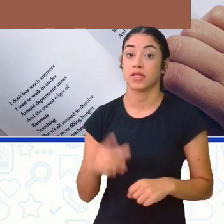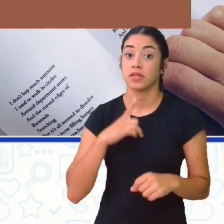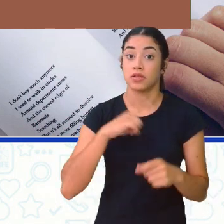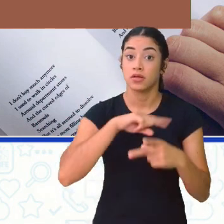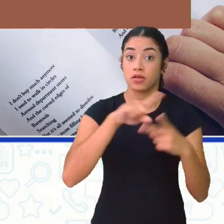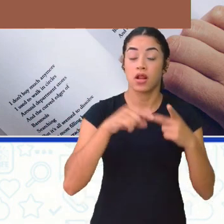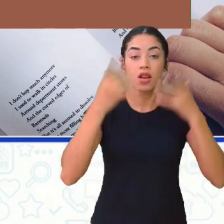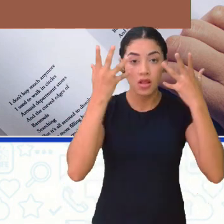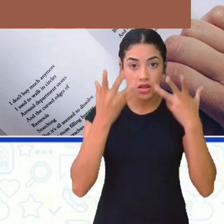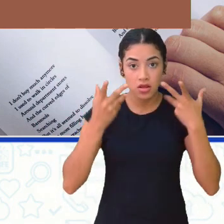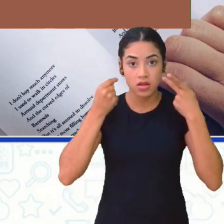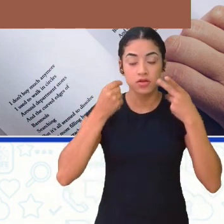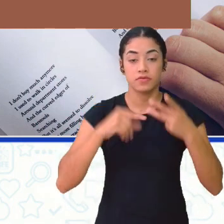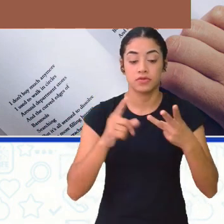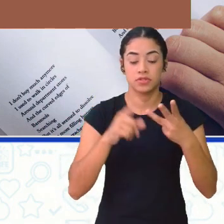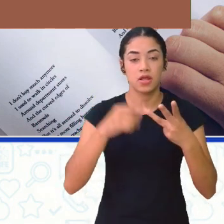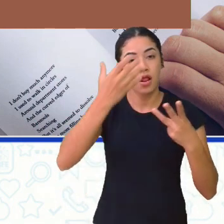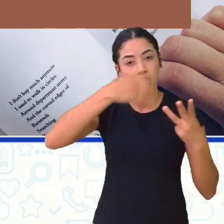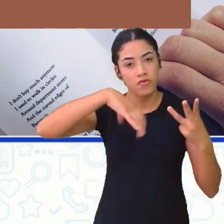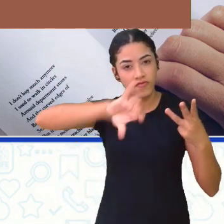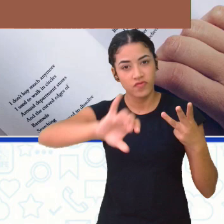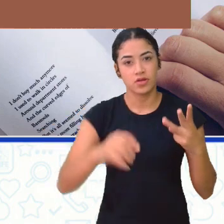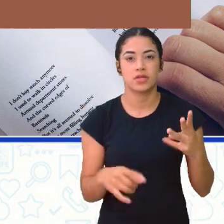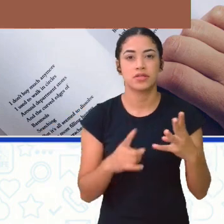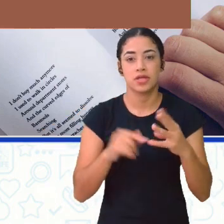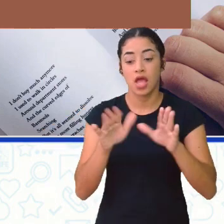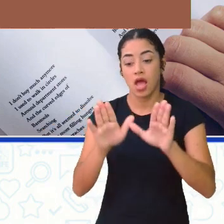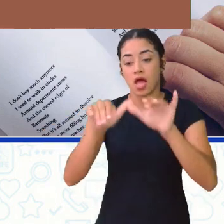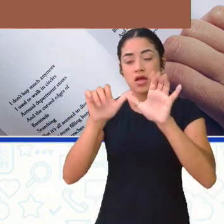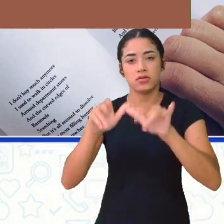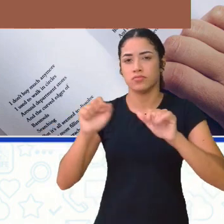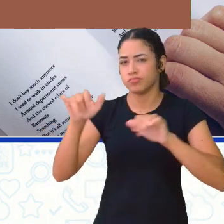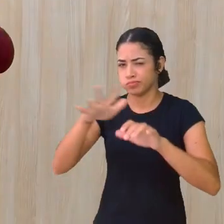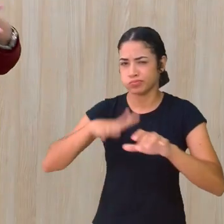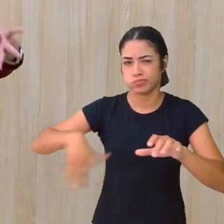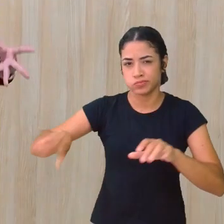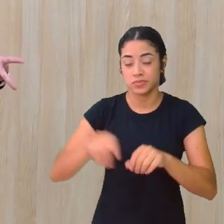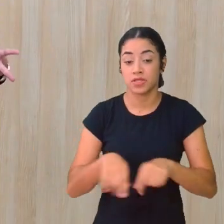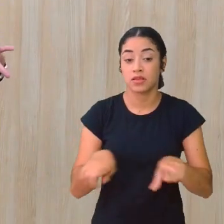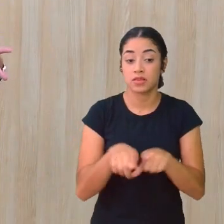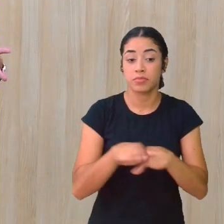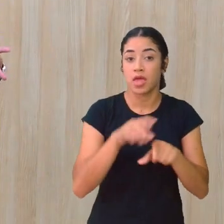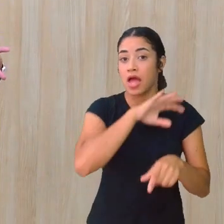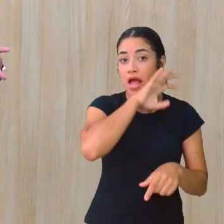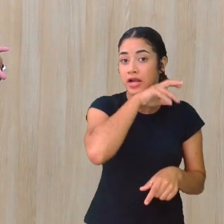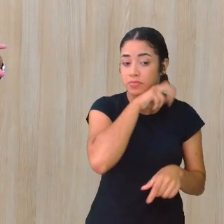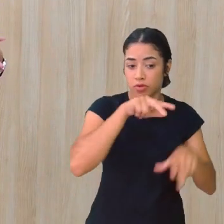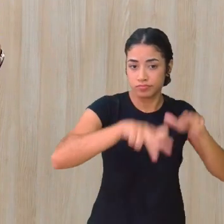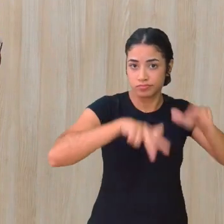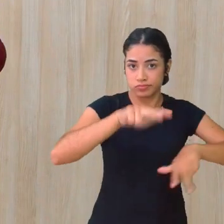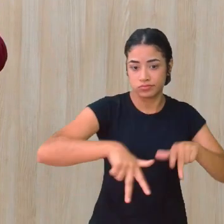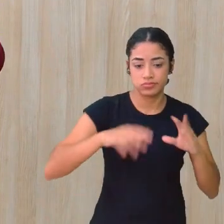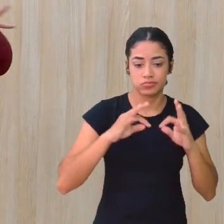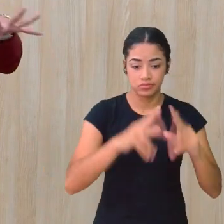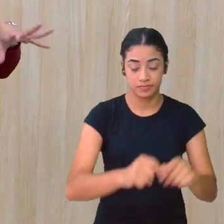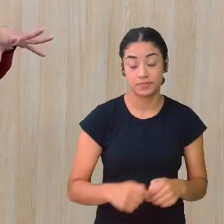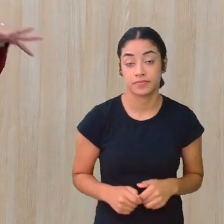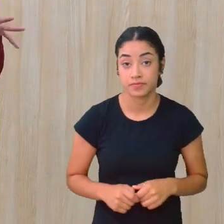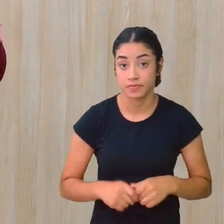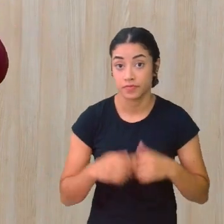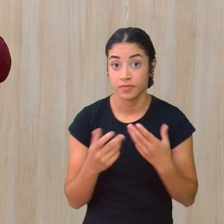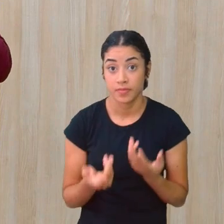tem o leão A gente tem o elefante A gente tem as aves De forma geral E os animais terrestres De forma geral Então Todos